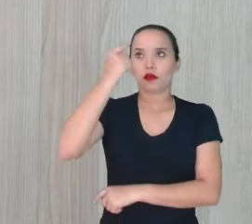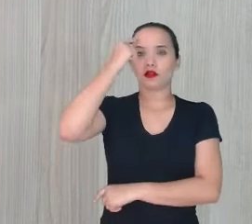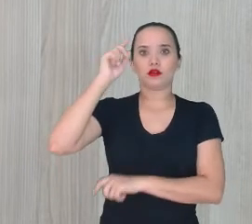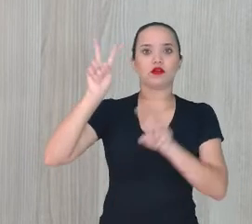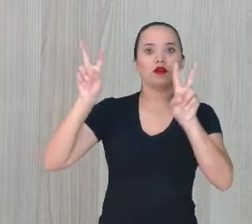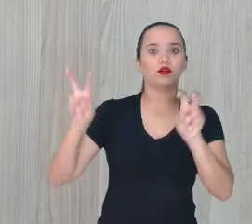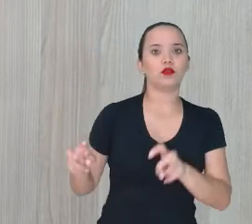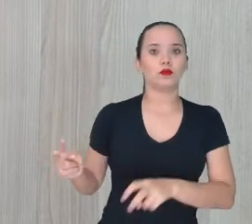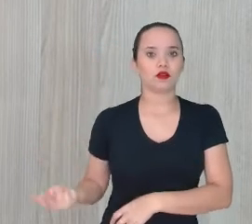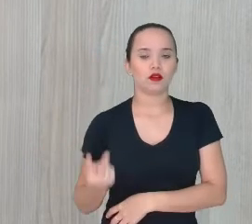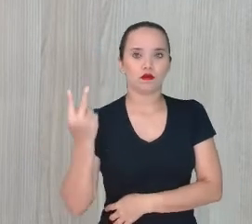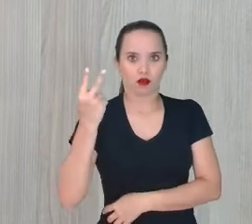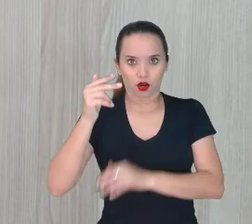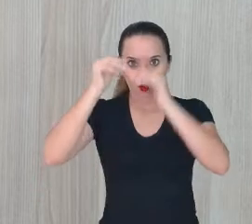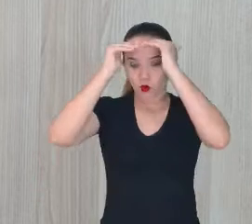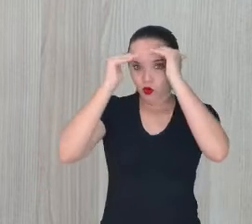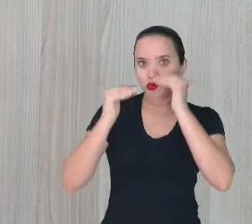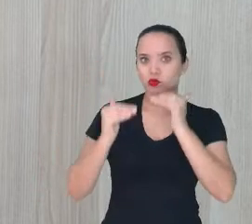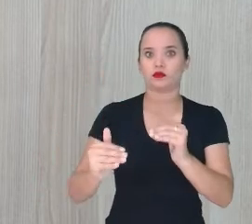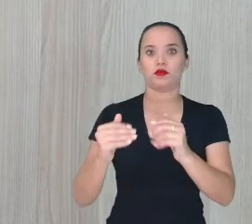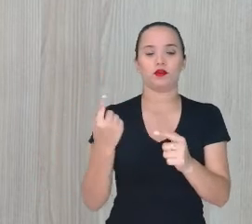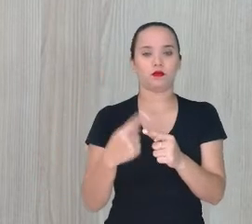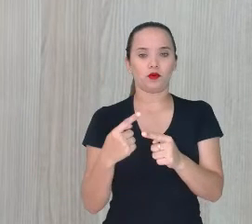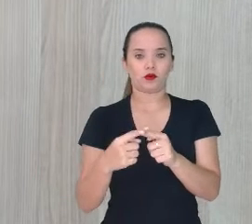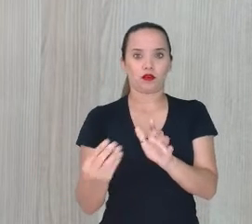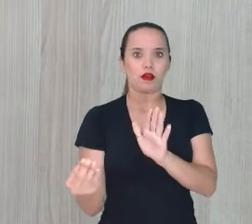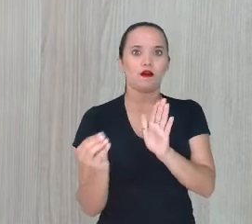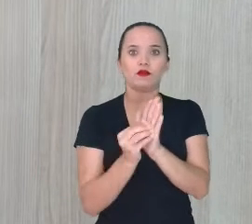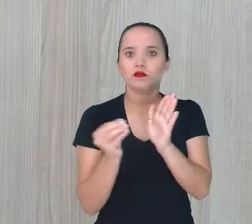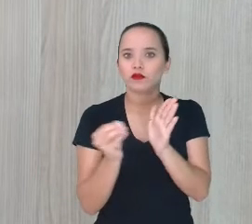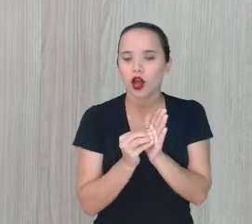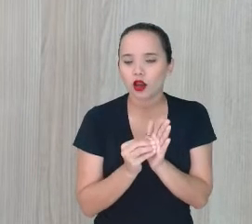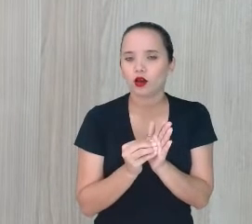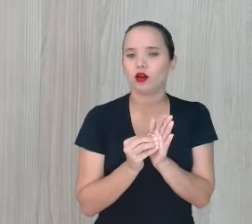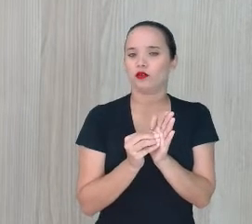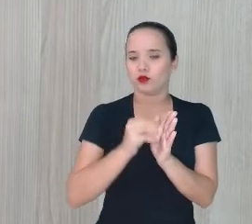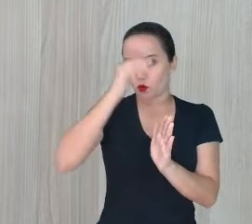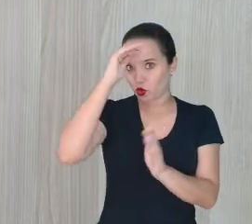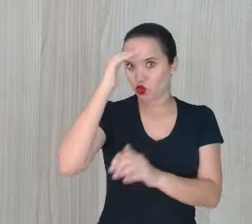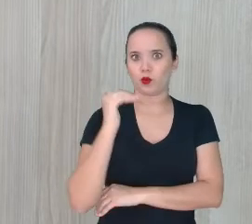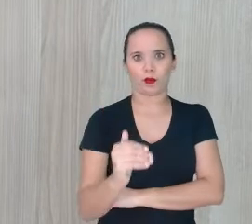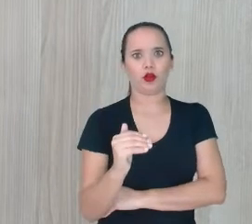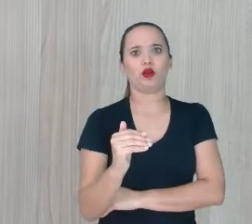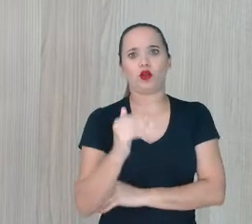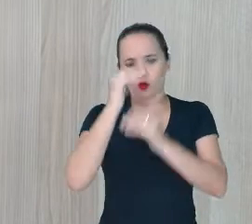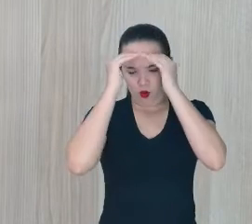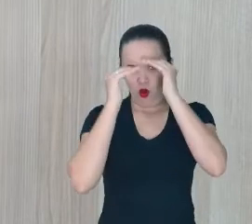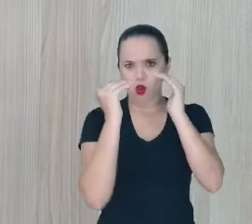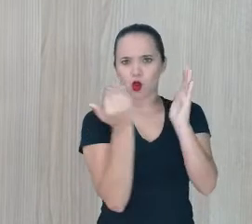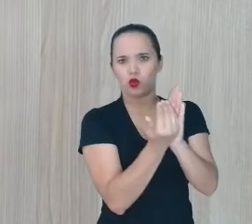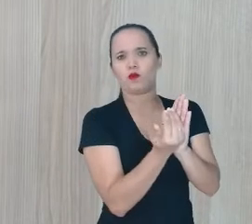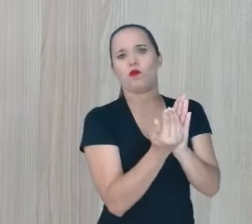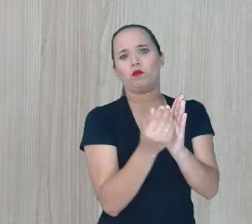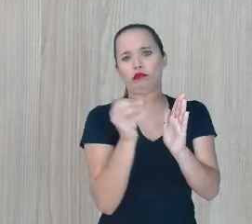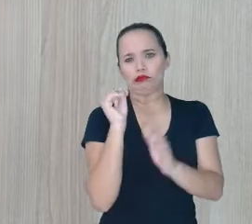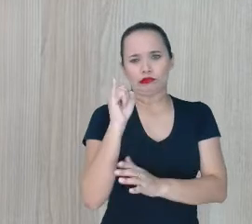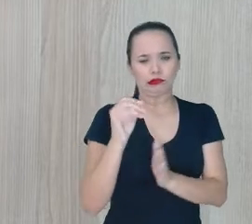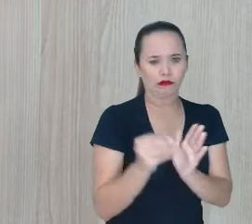Respeito Porque a falta Do respeito Traz conflitos